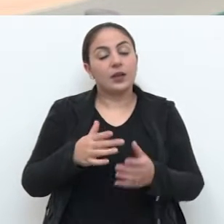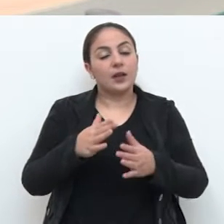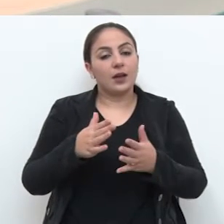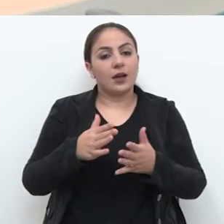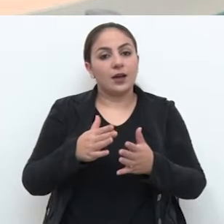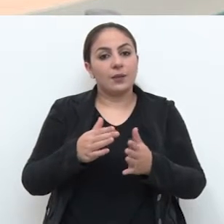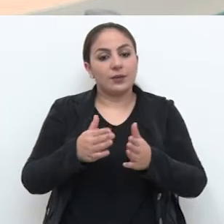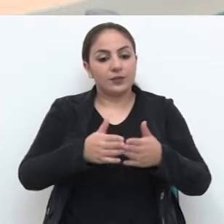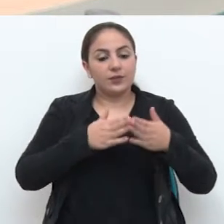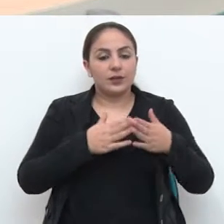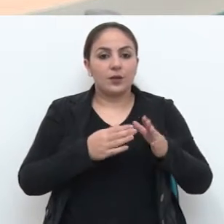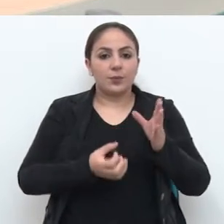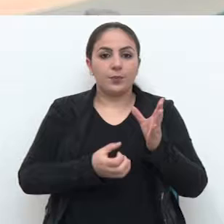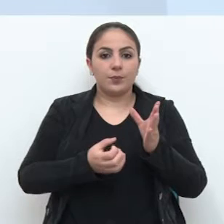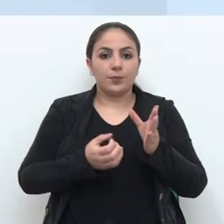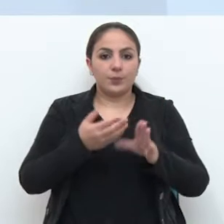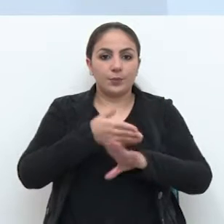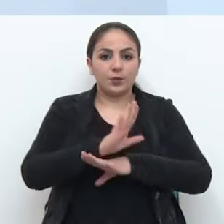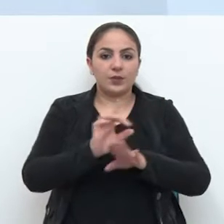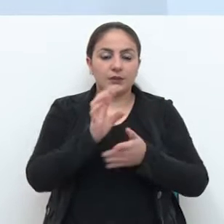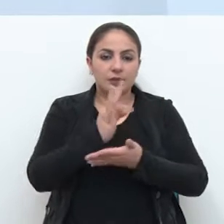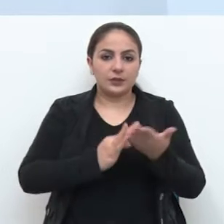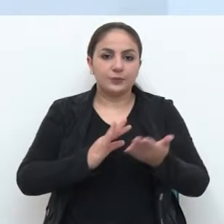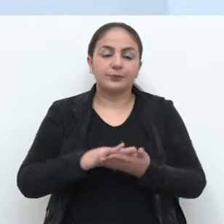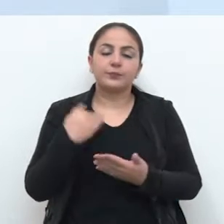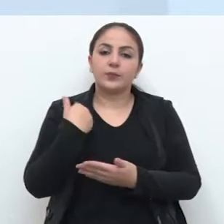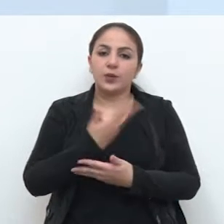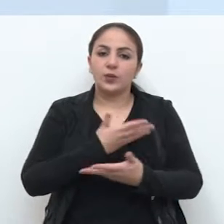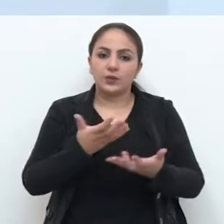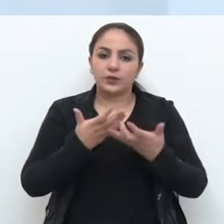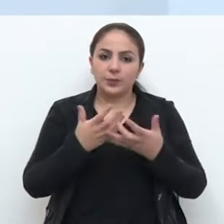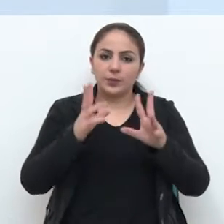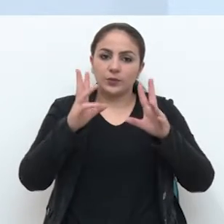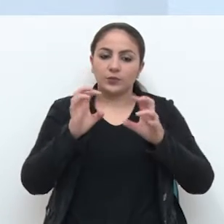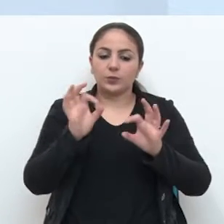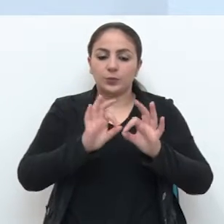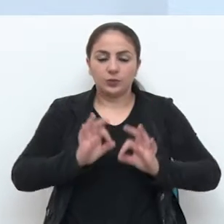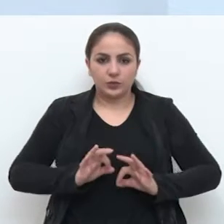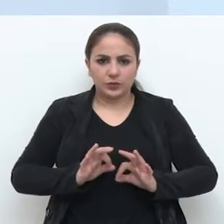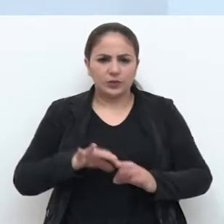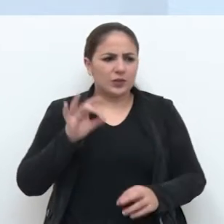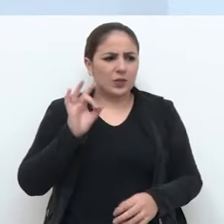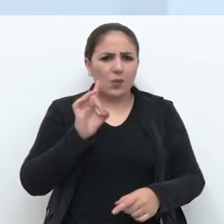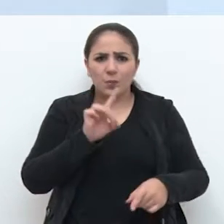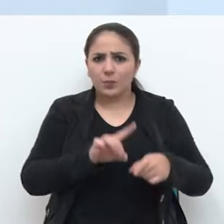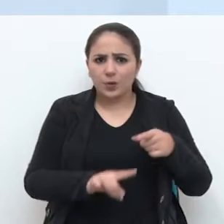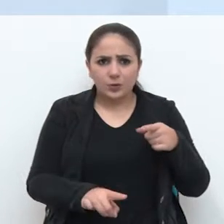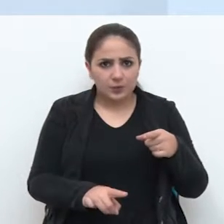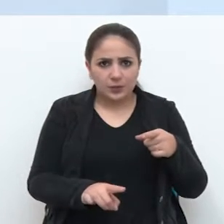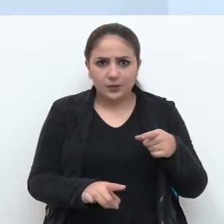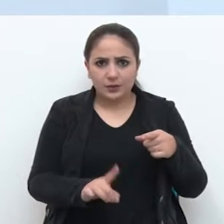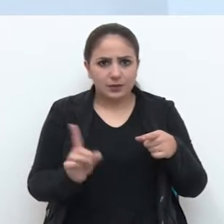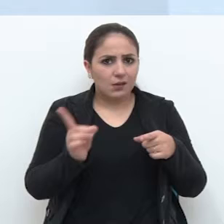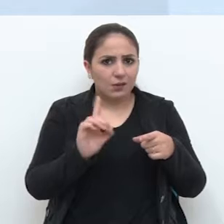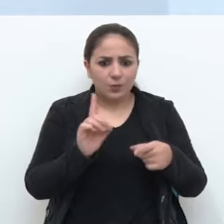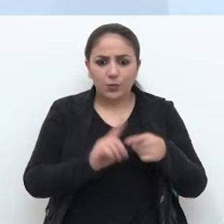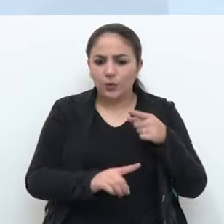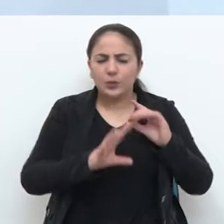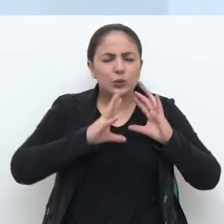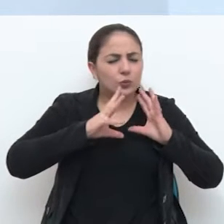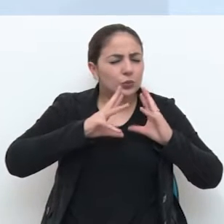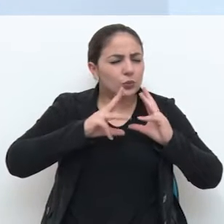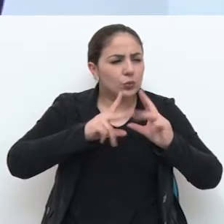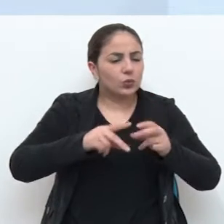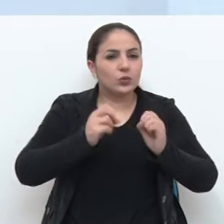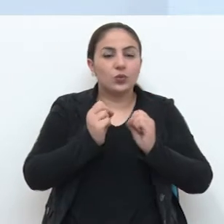defendeu a aprovação do texto. O que a gente quer aqui nessa questão desse projeto não é proibir